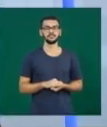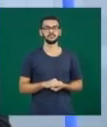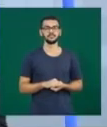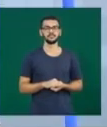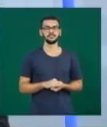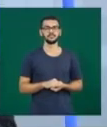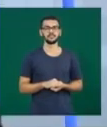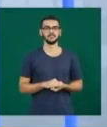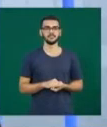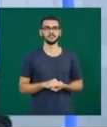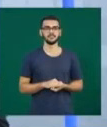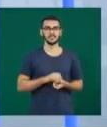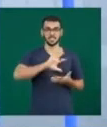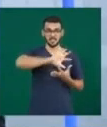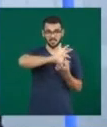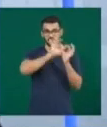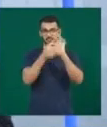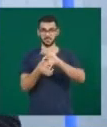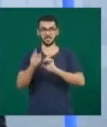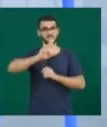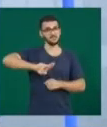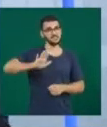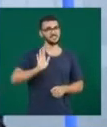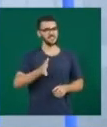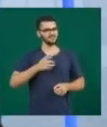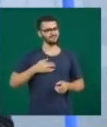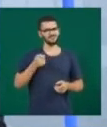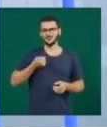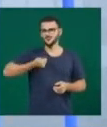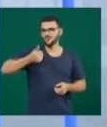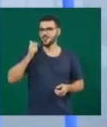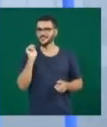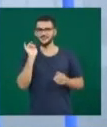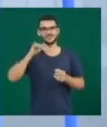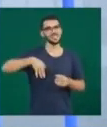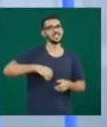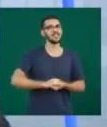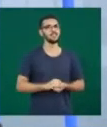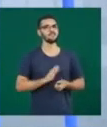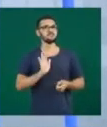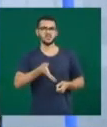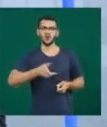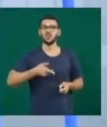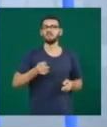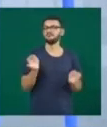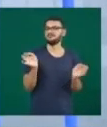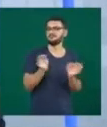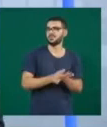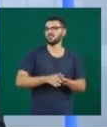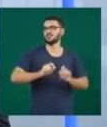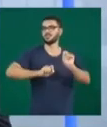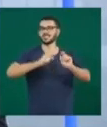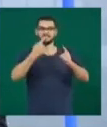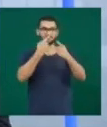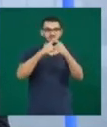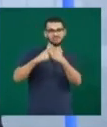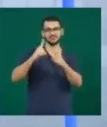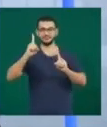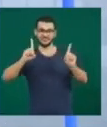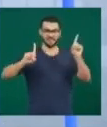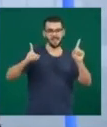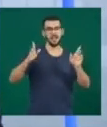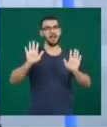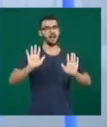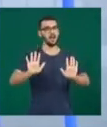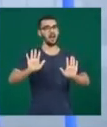A Olimpíada Universitária está na fase final. As competições individuais já acabaram, mas as coletivas não. No próximo sábado,